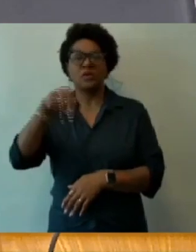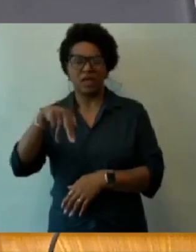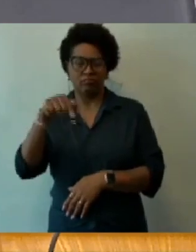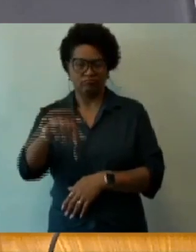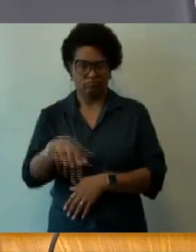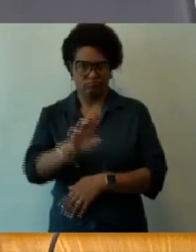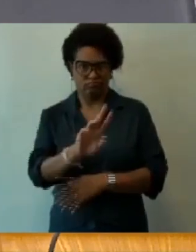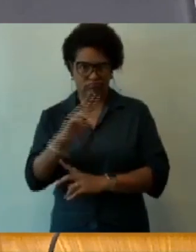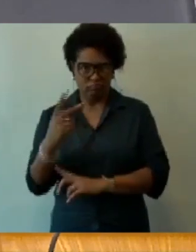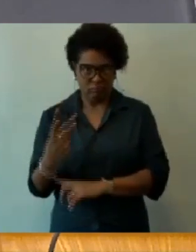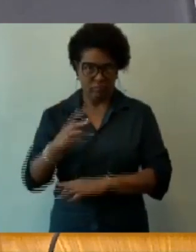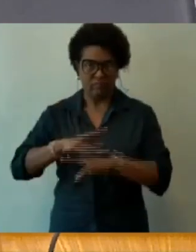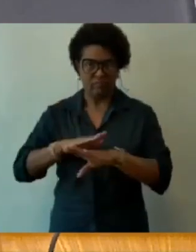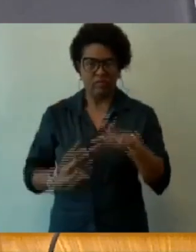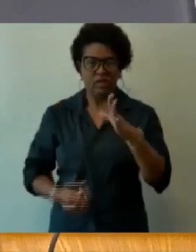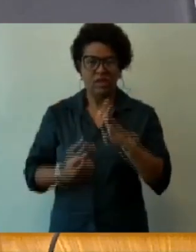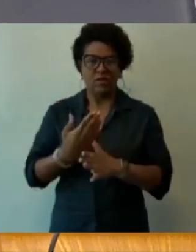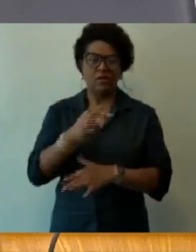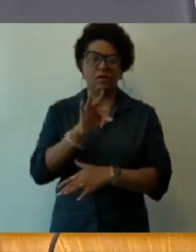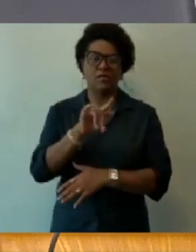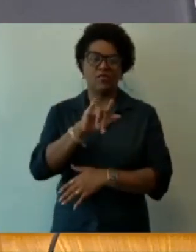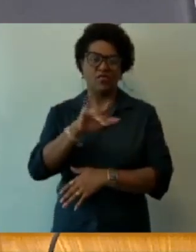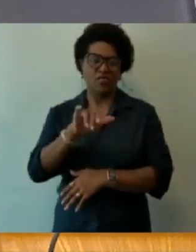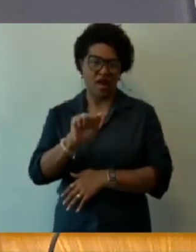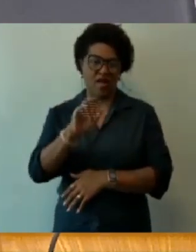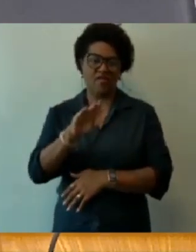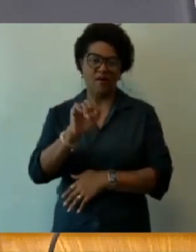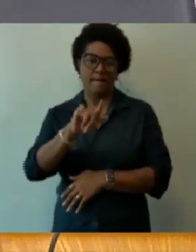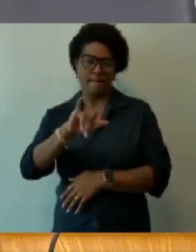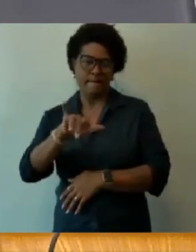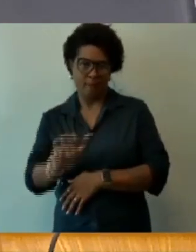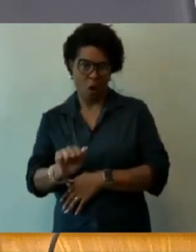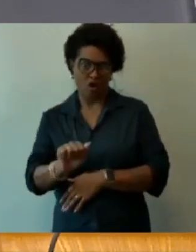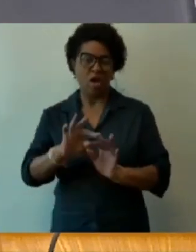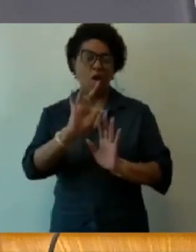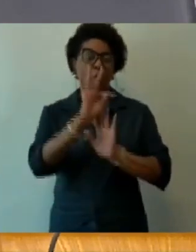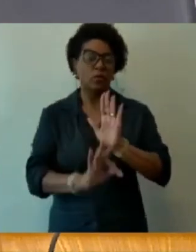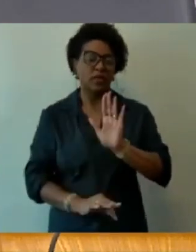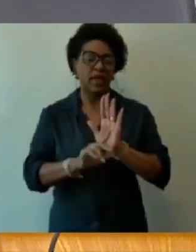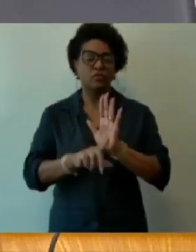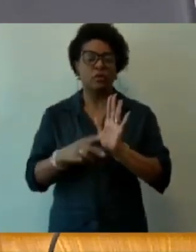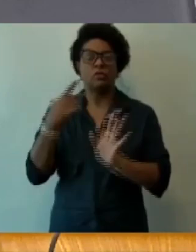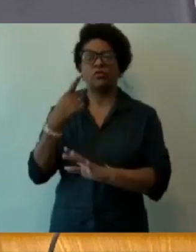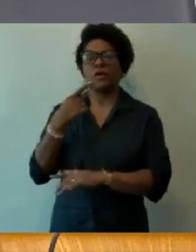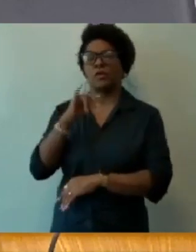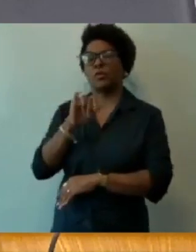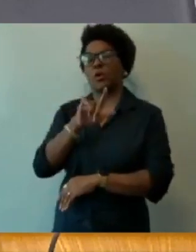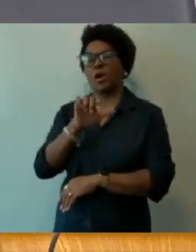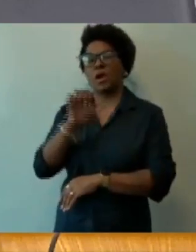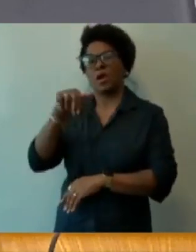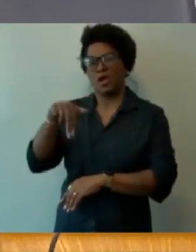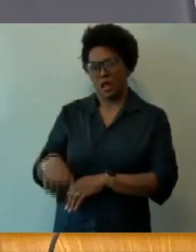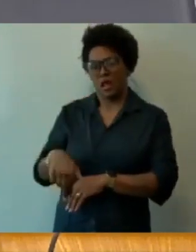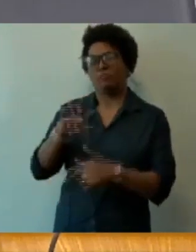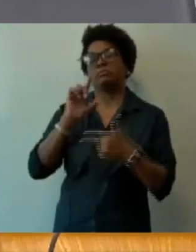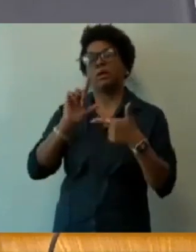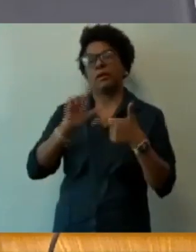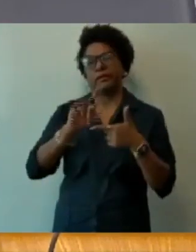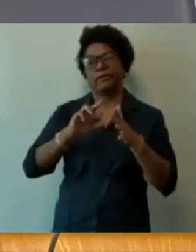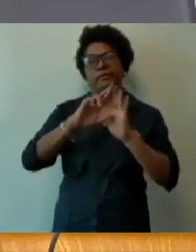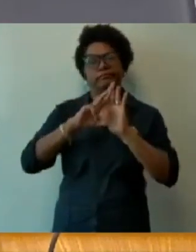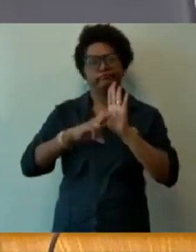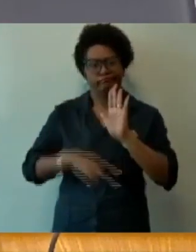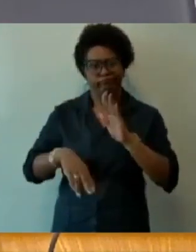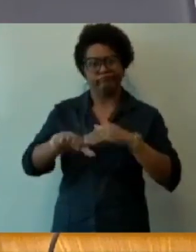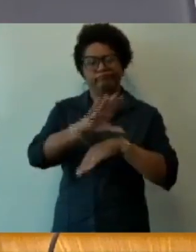vereador Irlan Melo, a conclusão do parecer do relator é pela consonalidade, pela legalidade, pela regimentalidade, com apresentação de